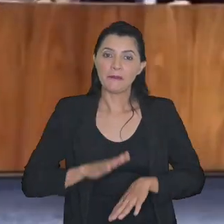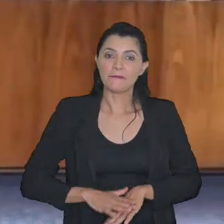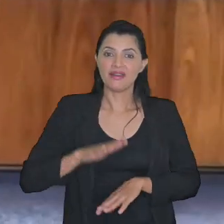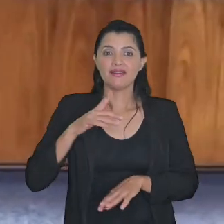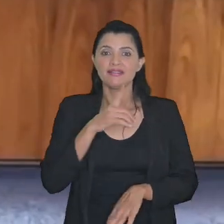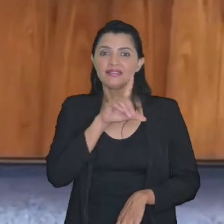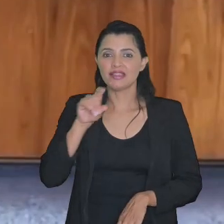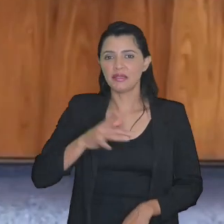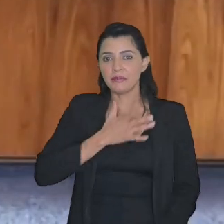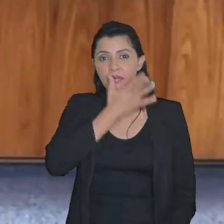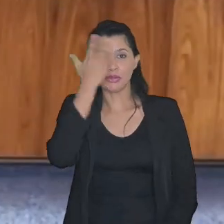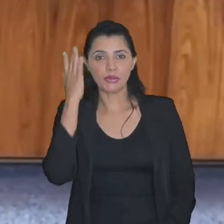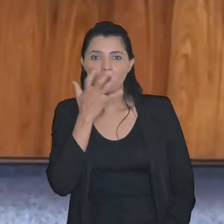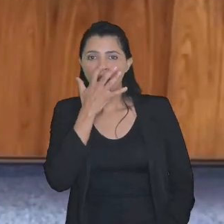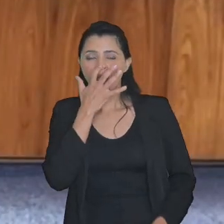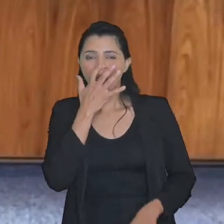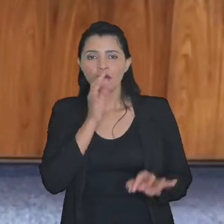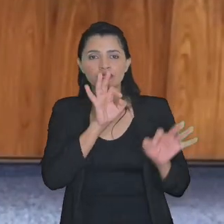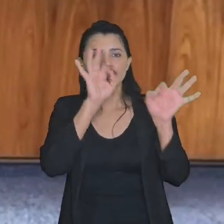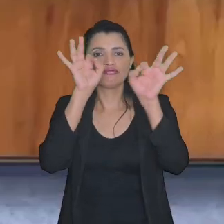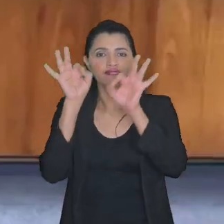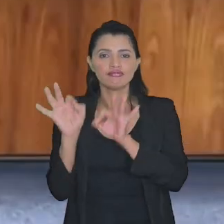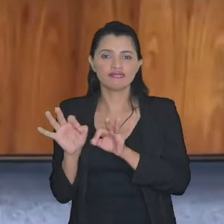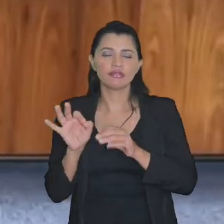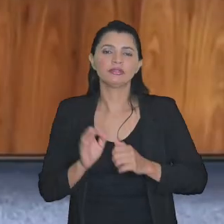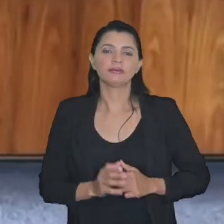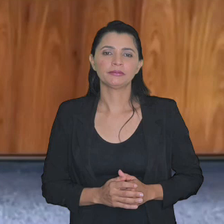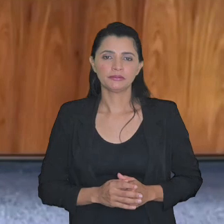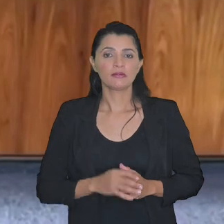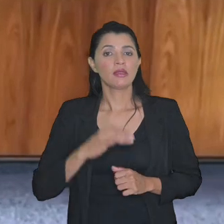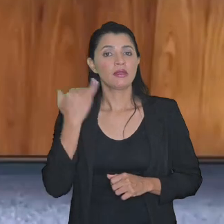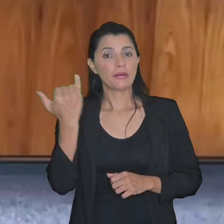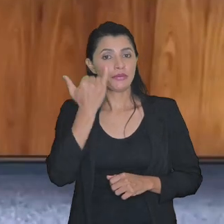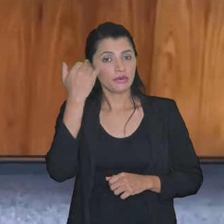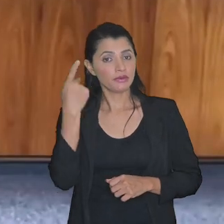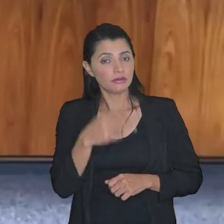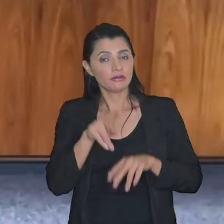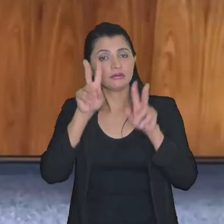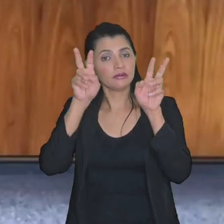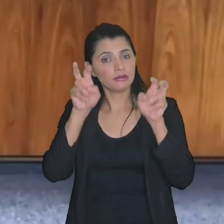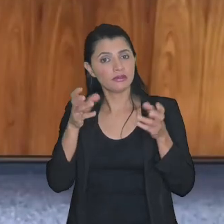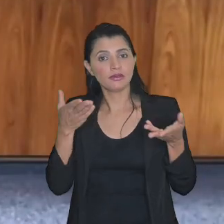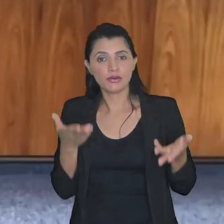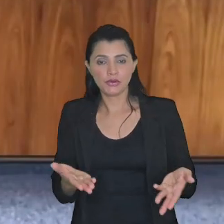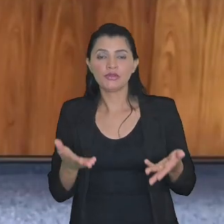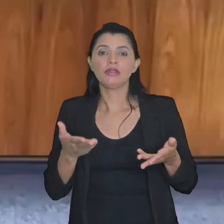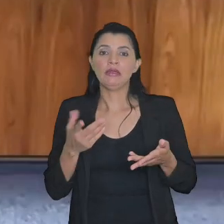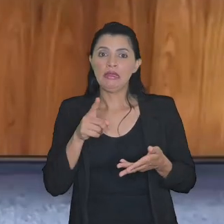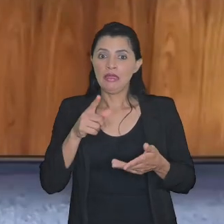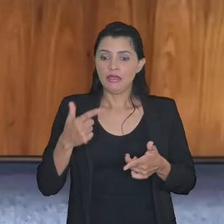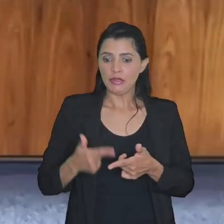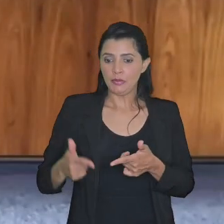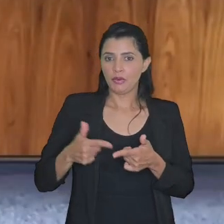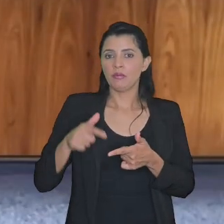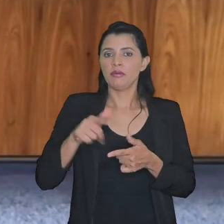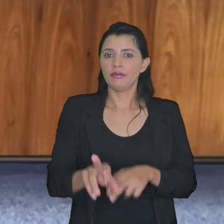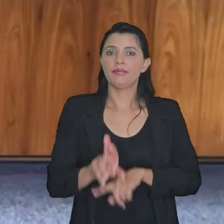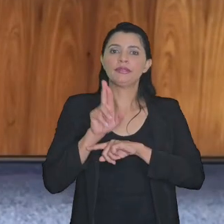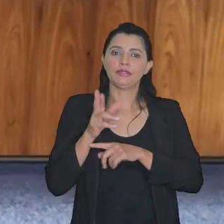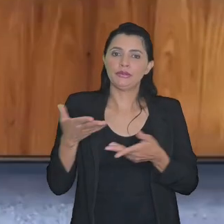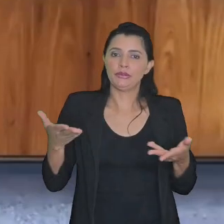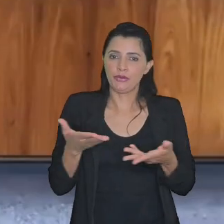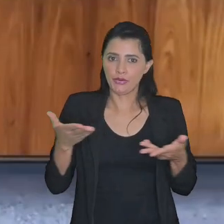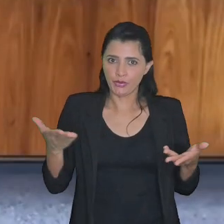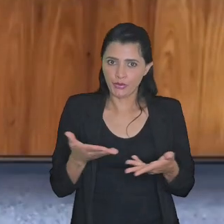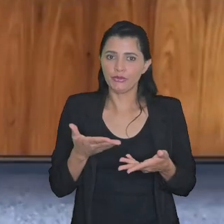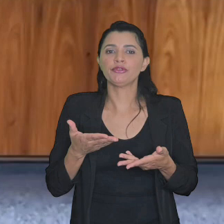de 100 pessoas assistindo vejam a importância do tema e o fenômeno que representa hoje em dia